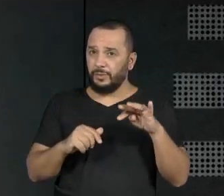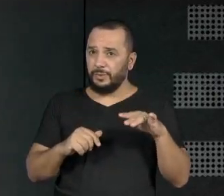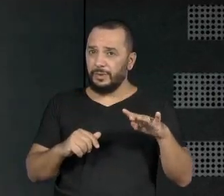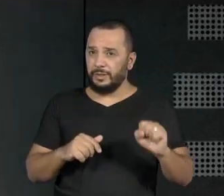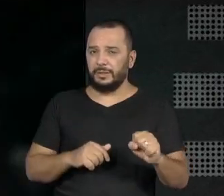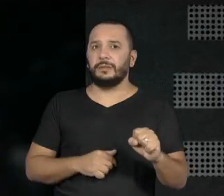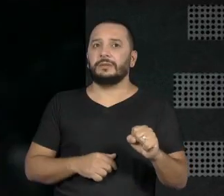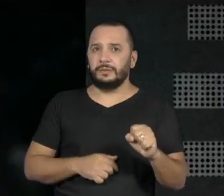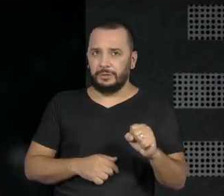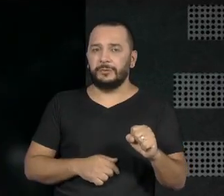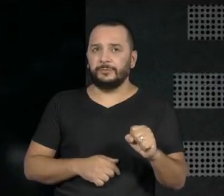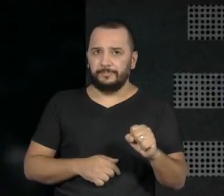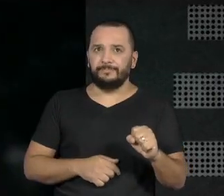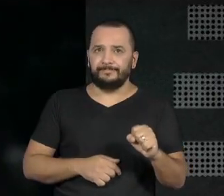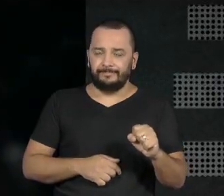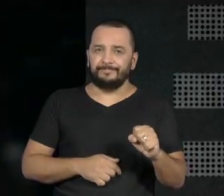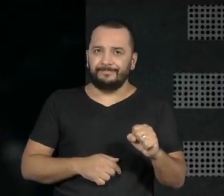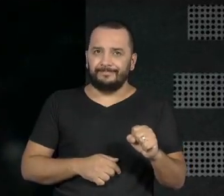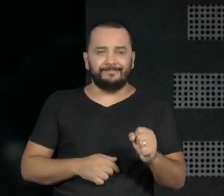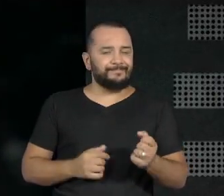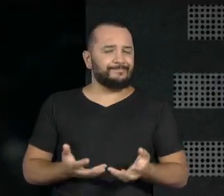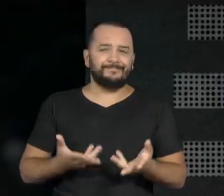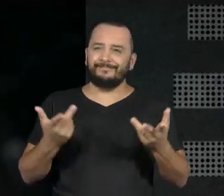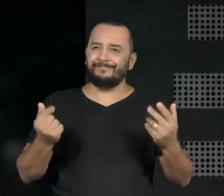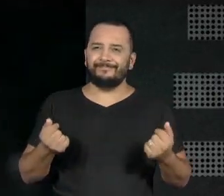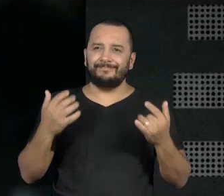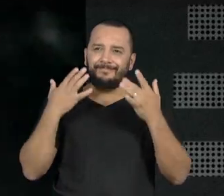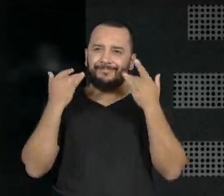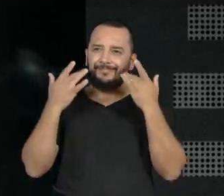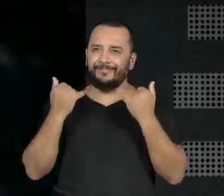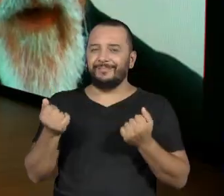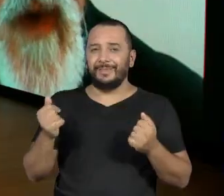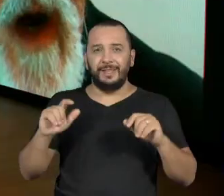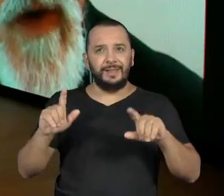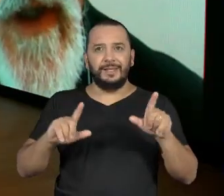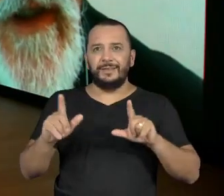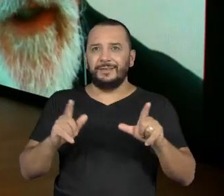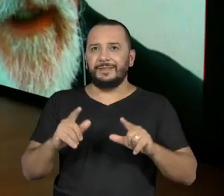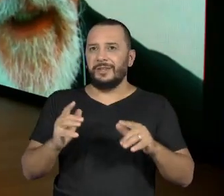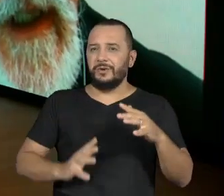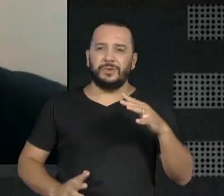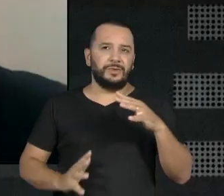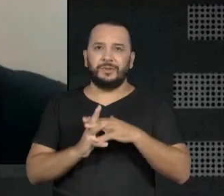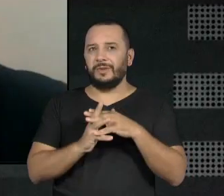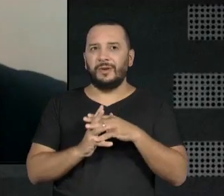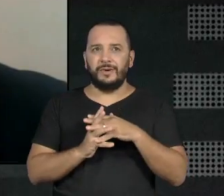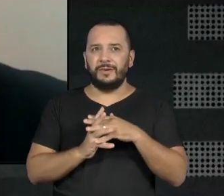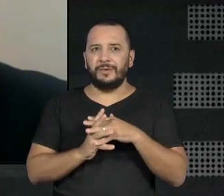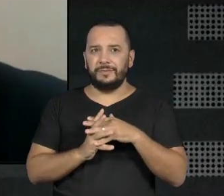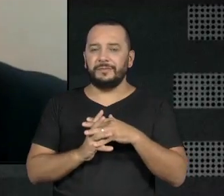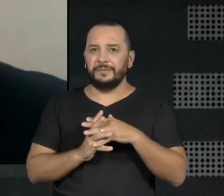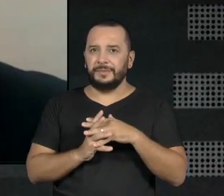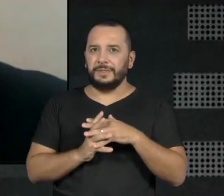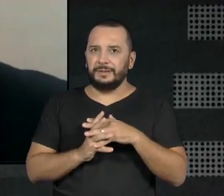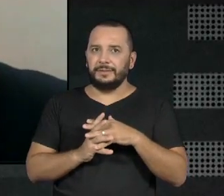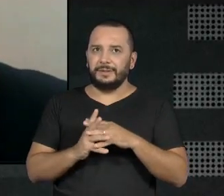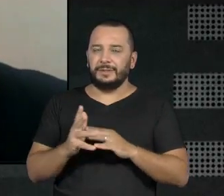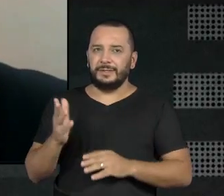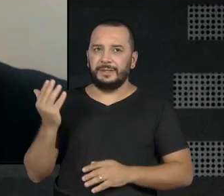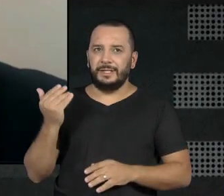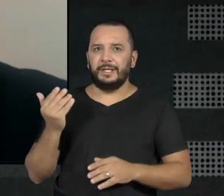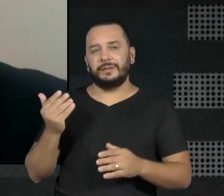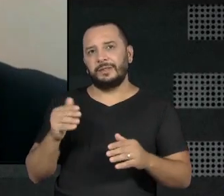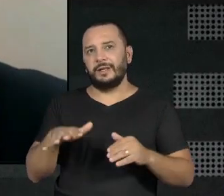Luiz no meu lugar. Espetáculo genial. A televisão estava no auge nesse nível, né? De